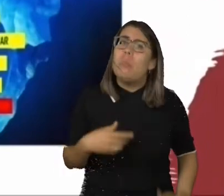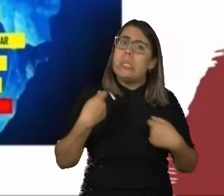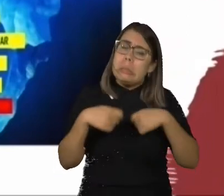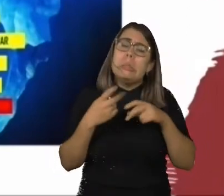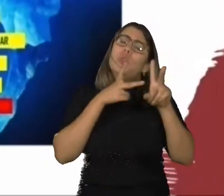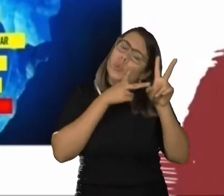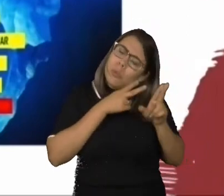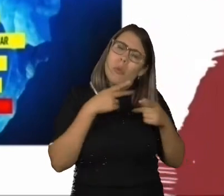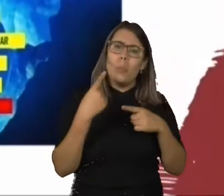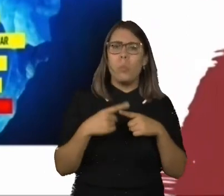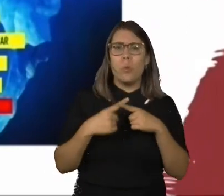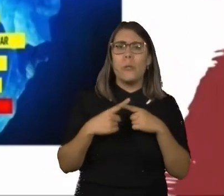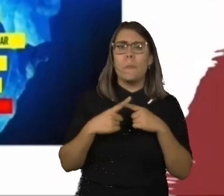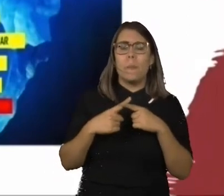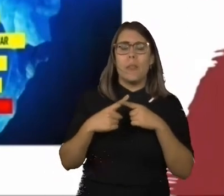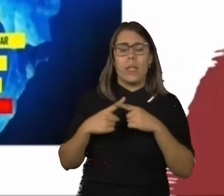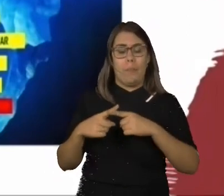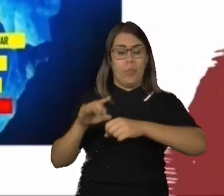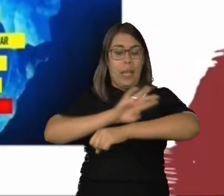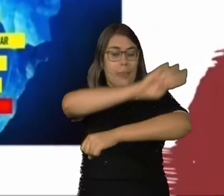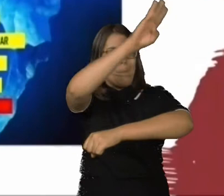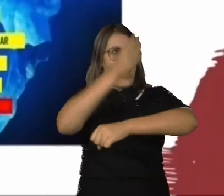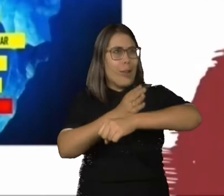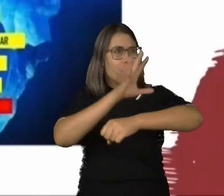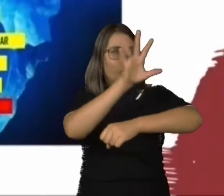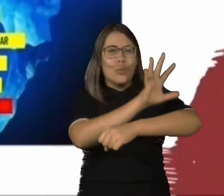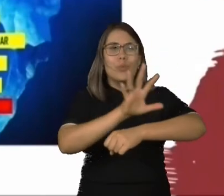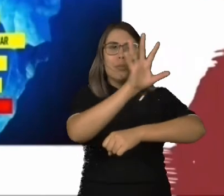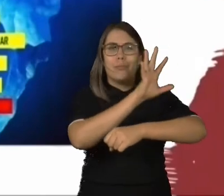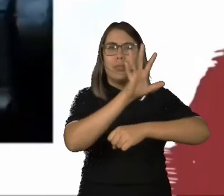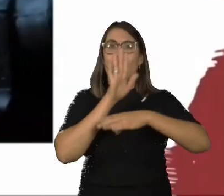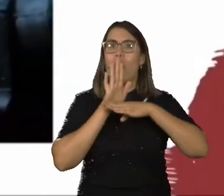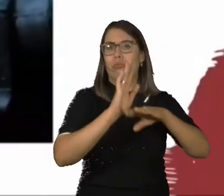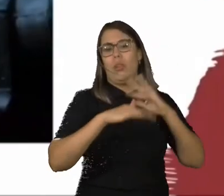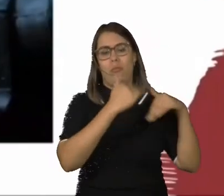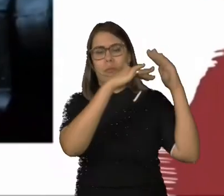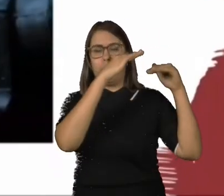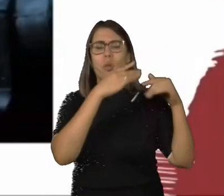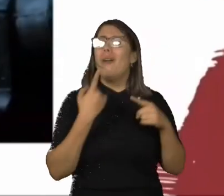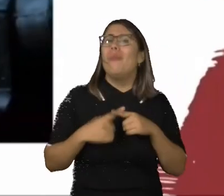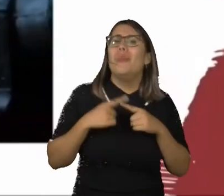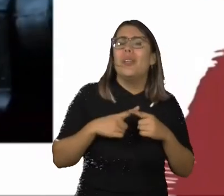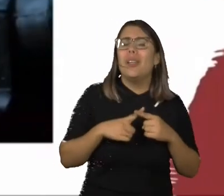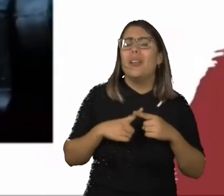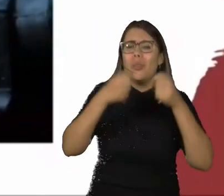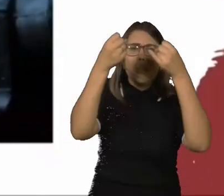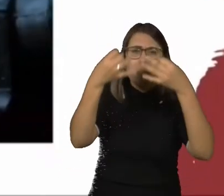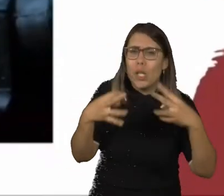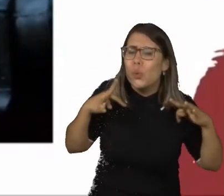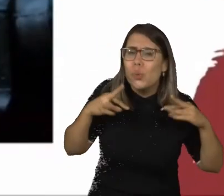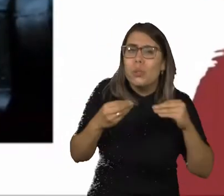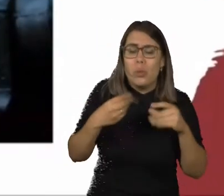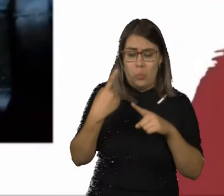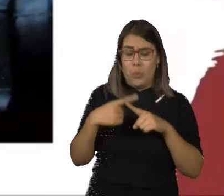no sono que esse iceberg da parte de baixo aí, ele se torna processado. Por que eu estou falando tudo isso? Porque o nosso corpo